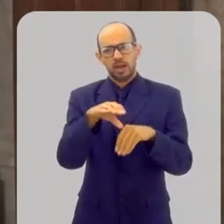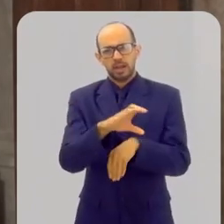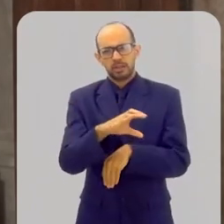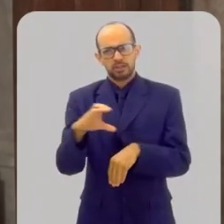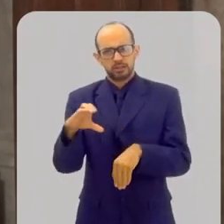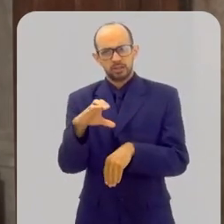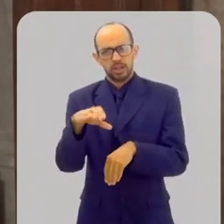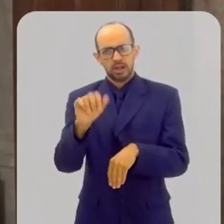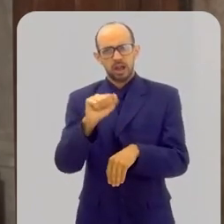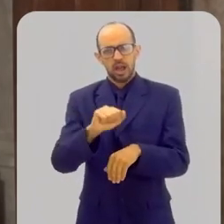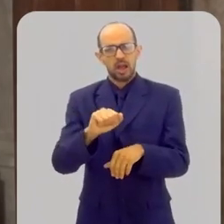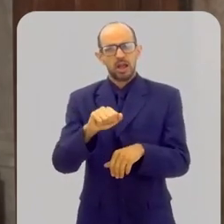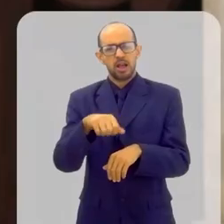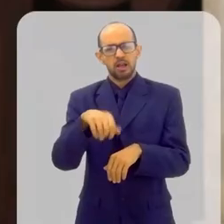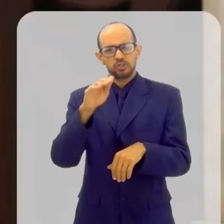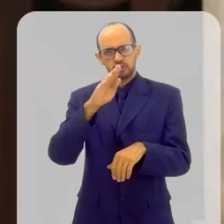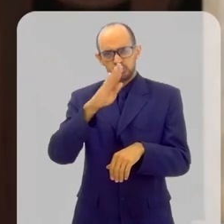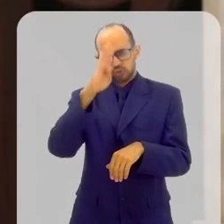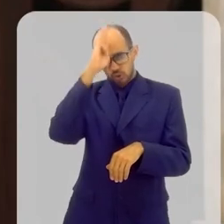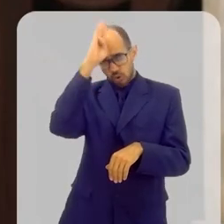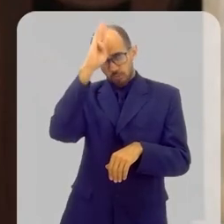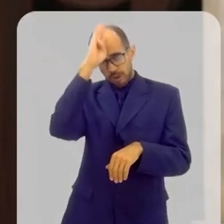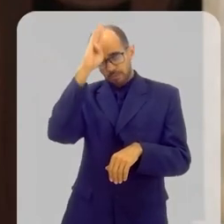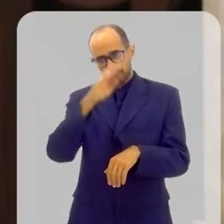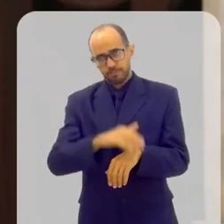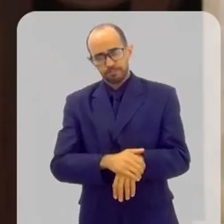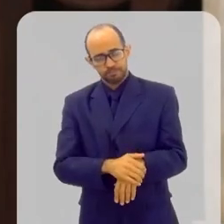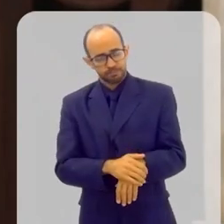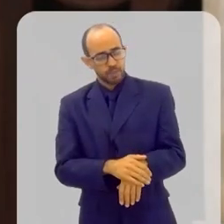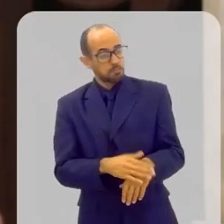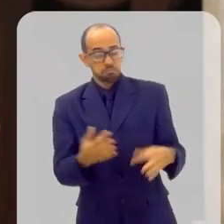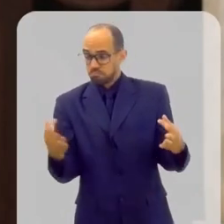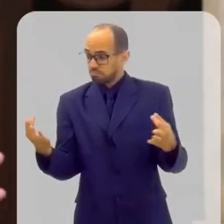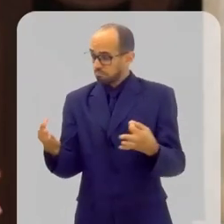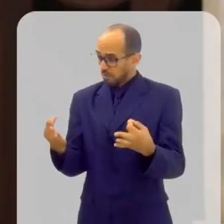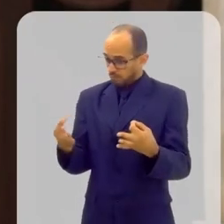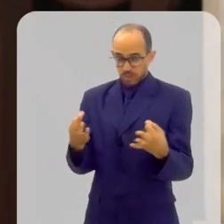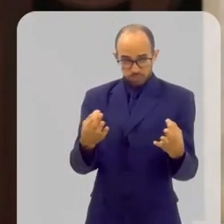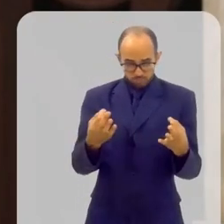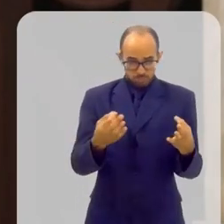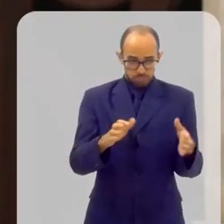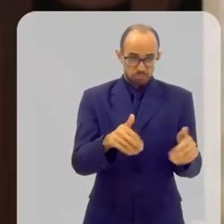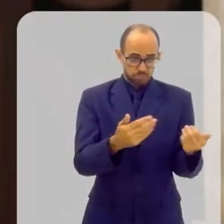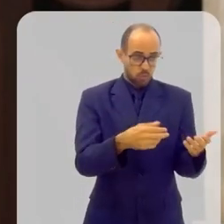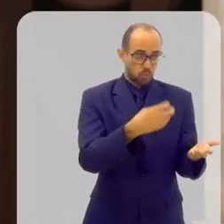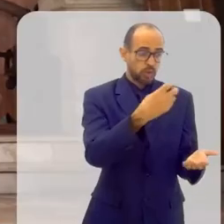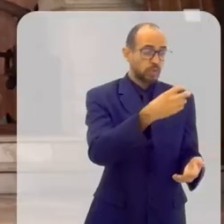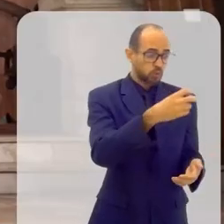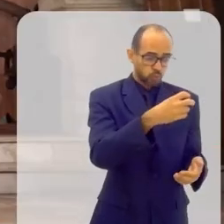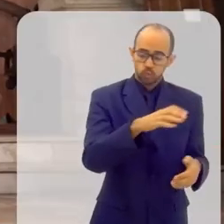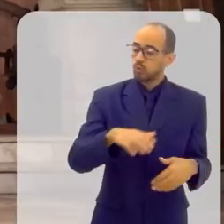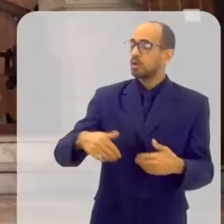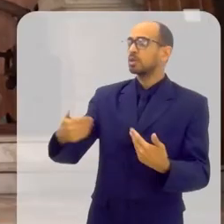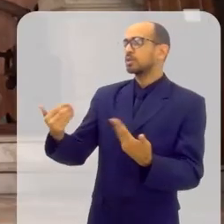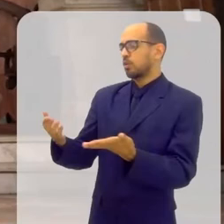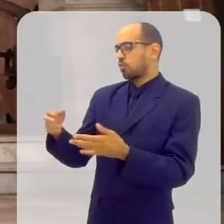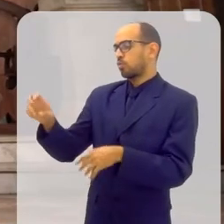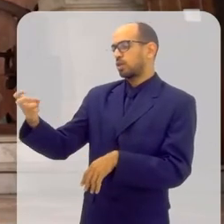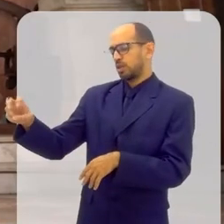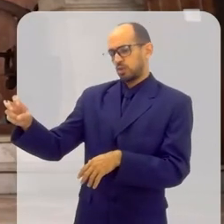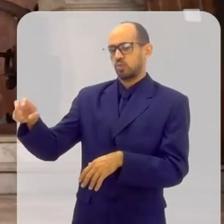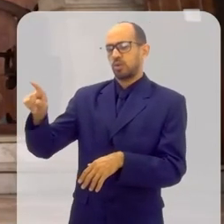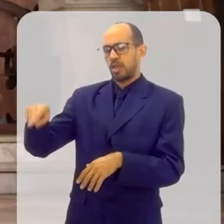católica apostólica romana. Perfeito. E qual seria o nosso quinto sacramento? Então, vamos lá. O quinto